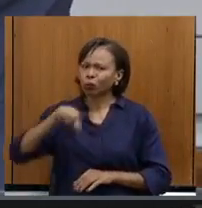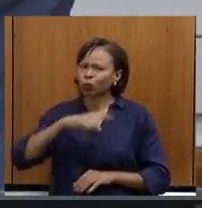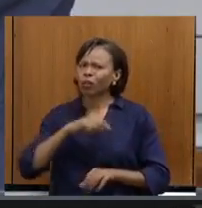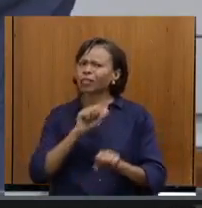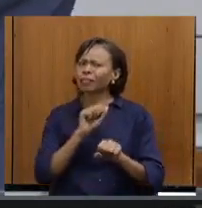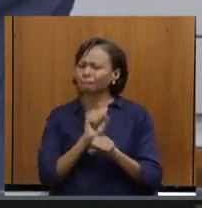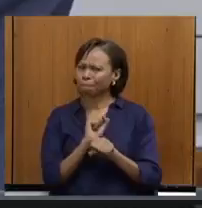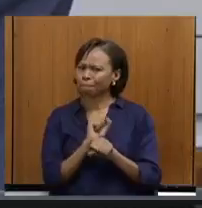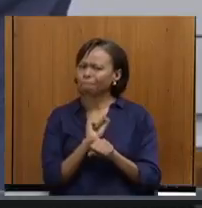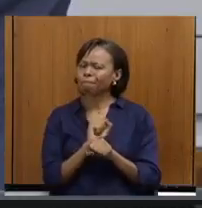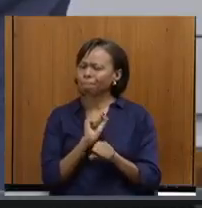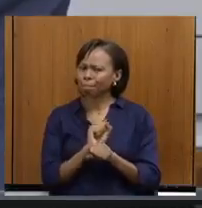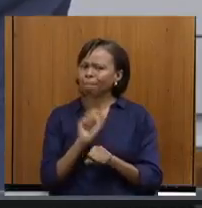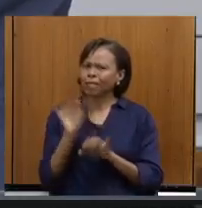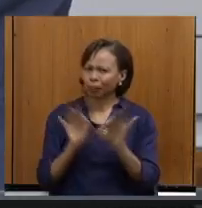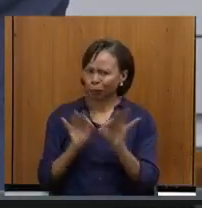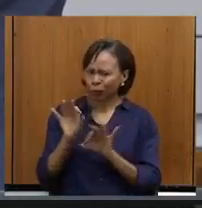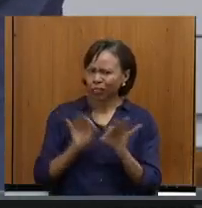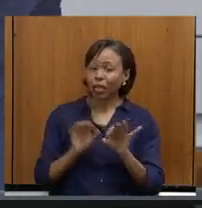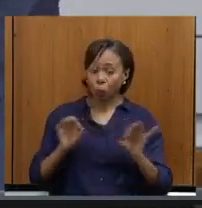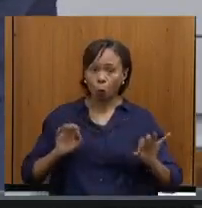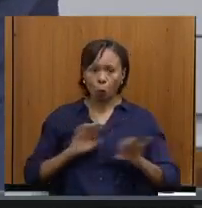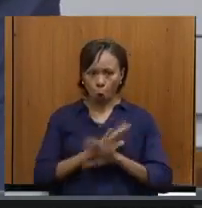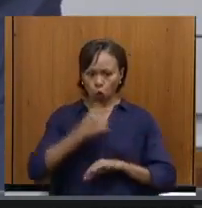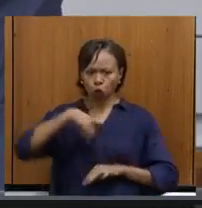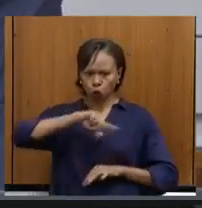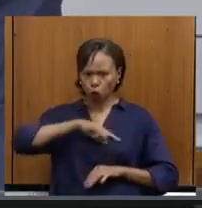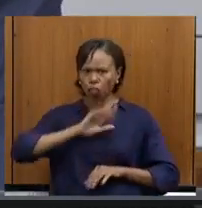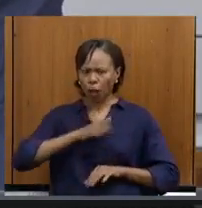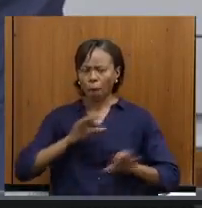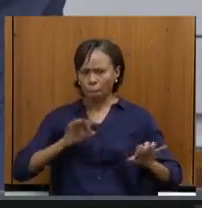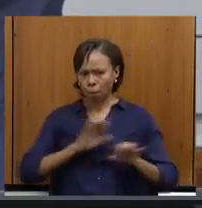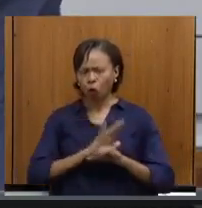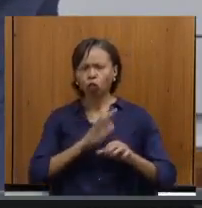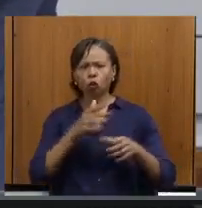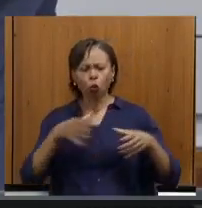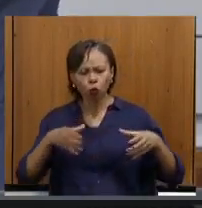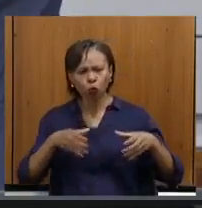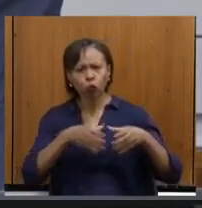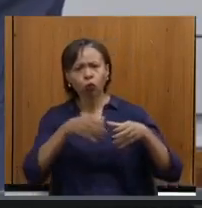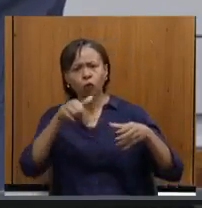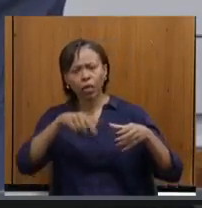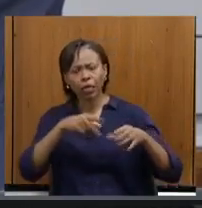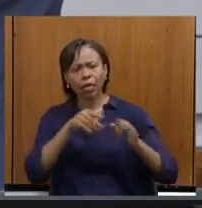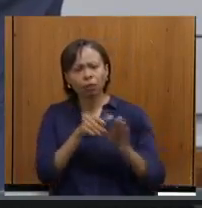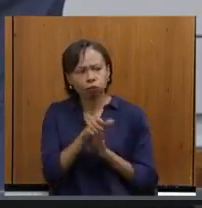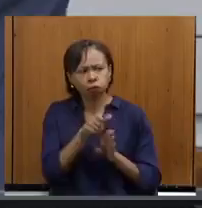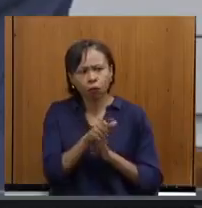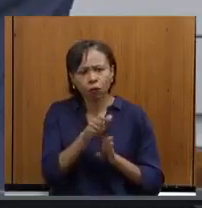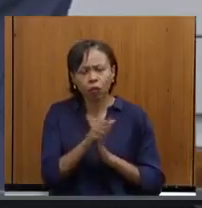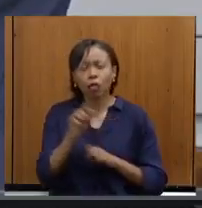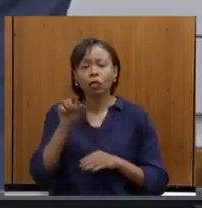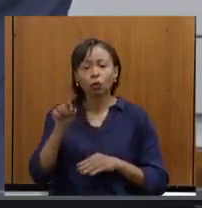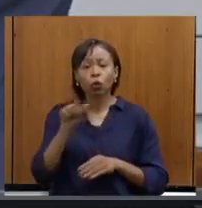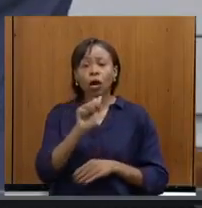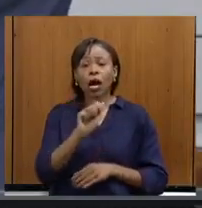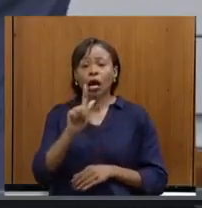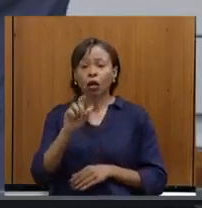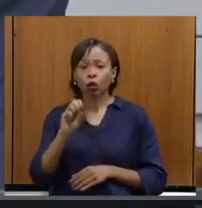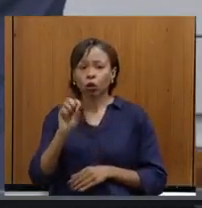projeto com toda a consultoria nossa da Assembleia por deliberação do nosso presidente Augustinho para